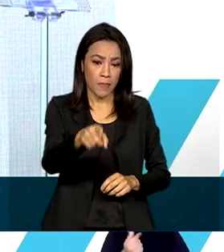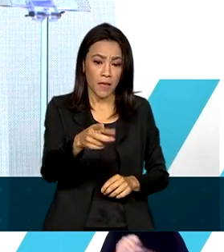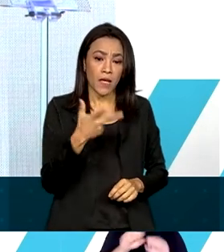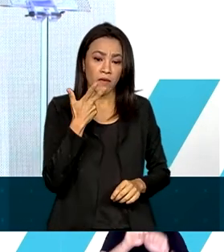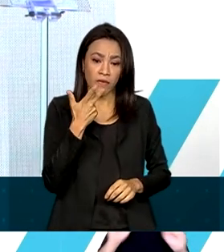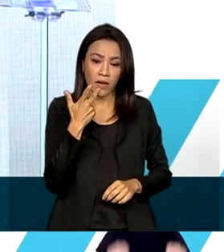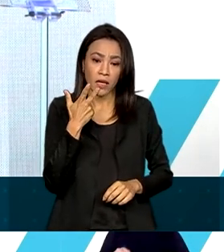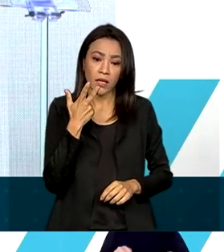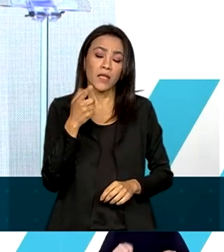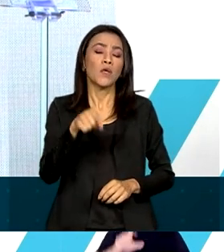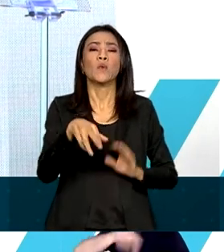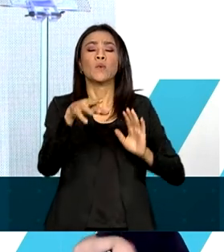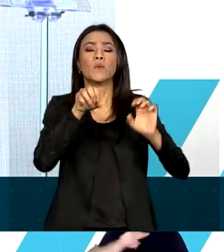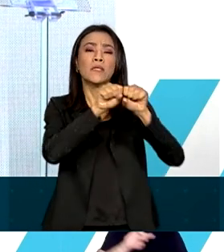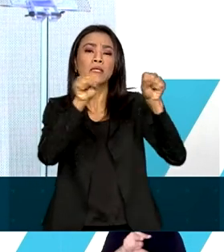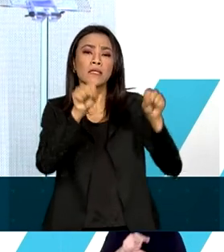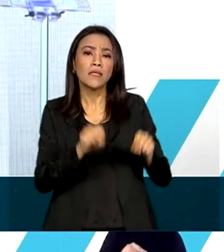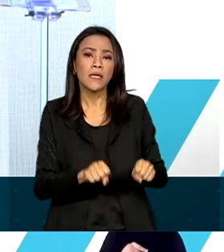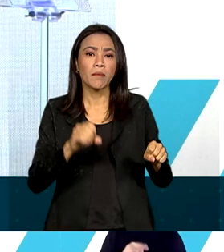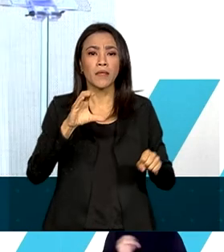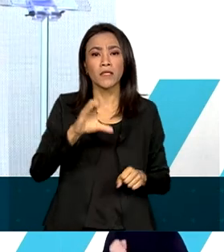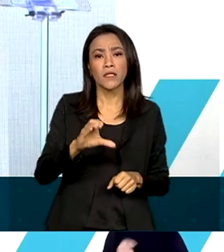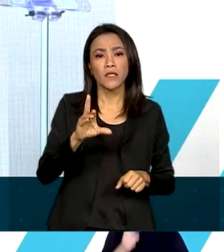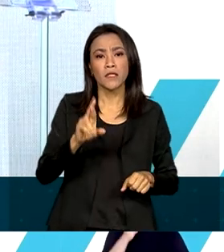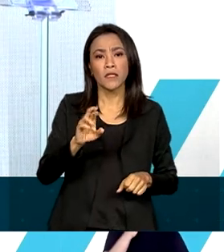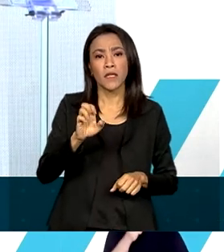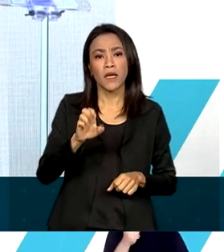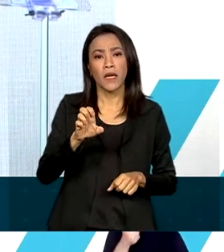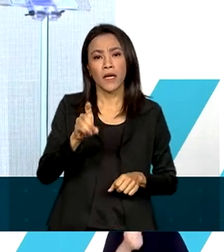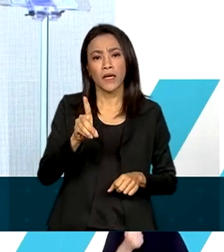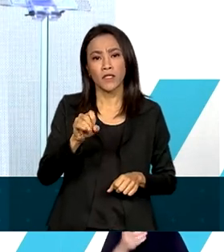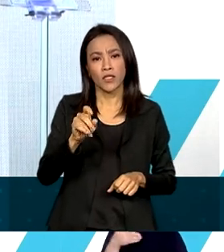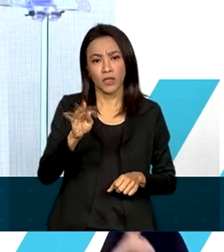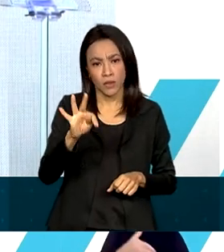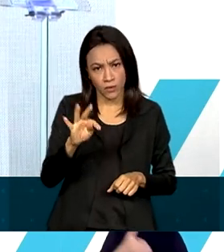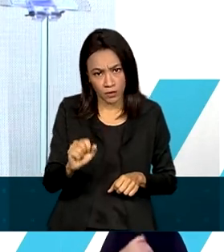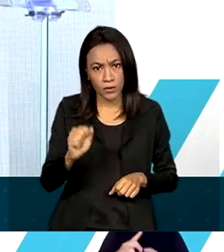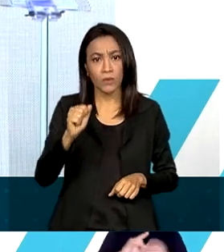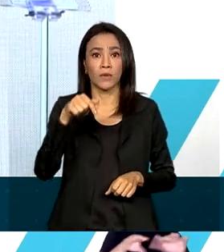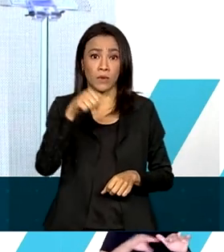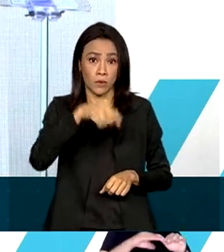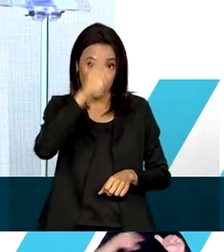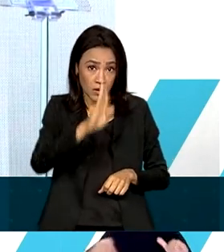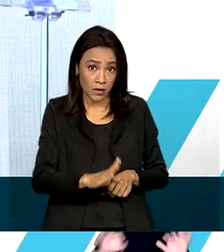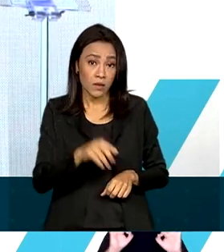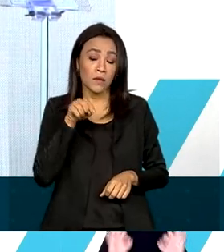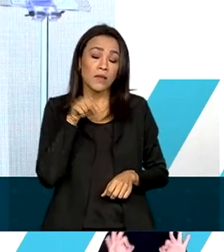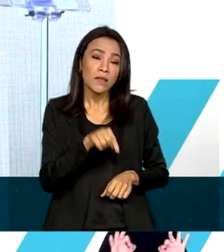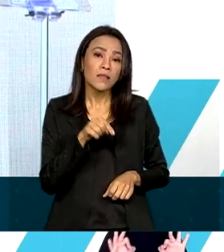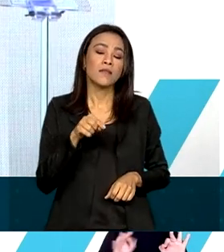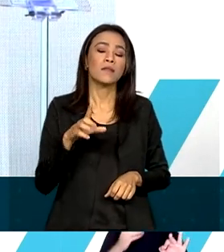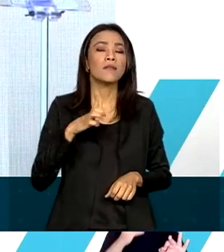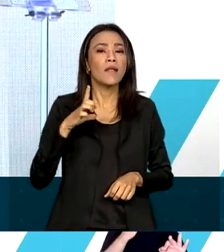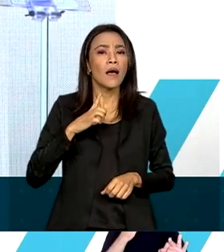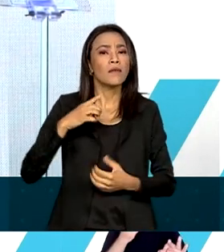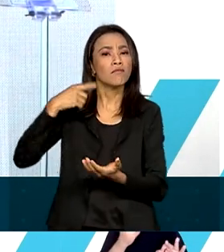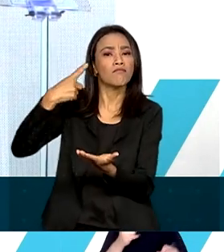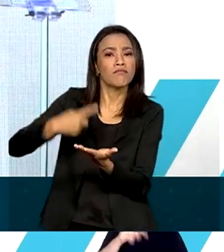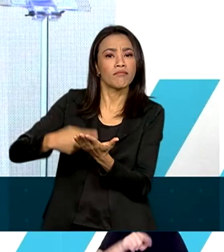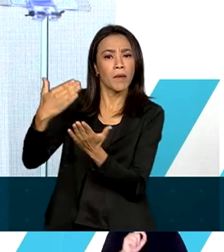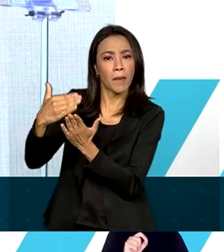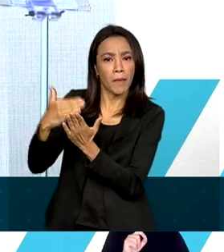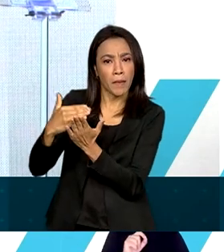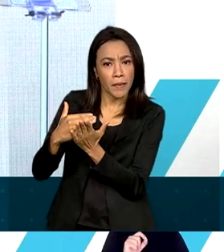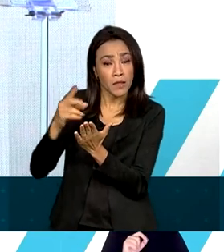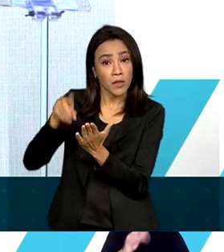robusto, mais acessível, com menos spread, mais racional. Isso passa pela agenda da